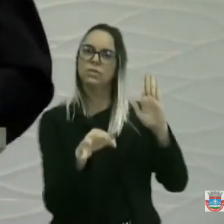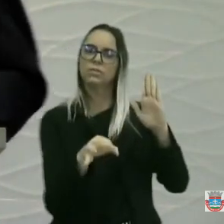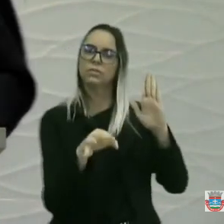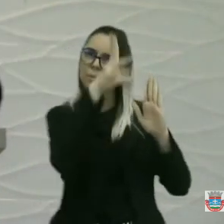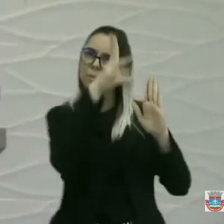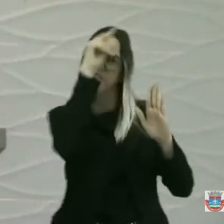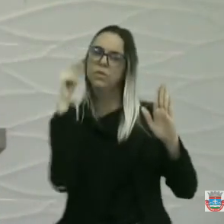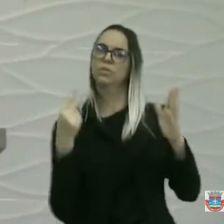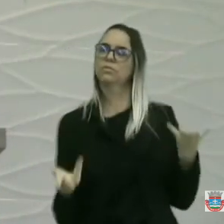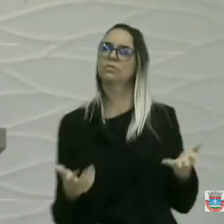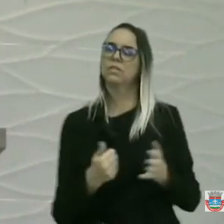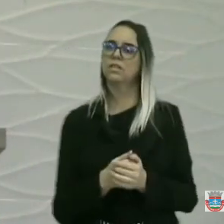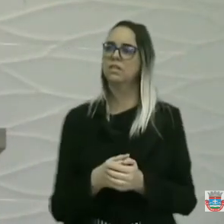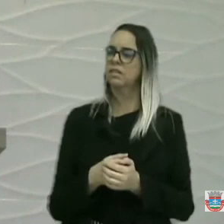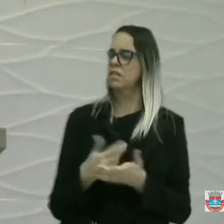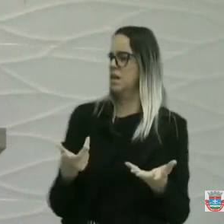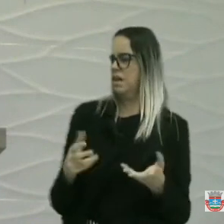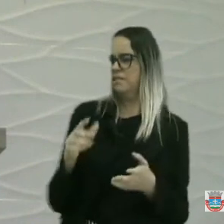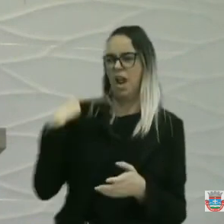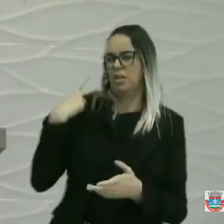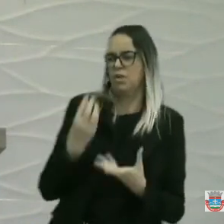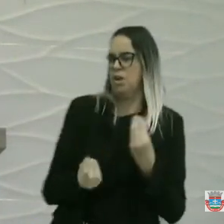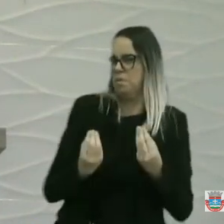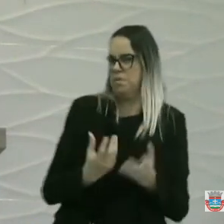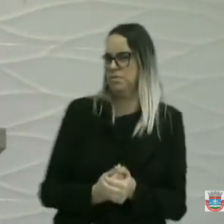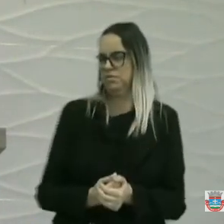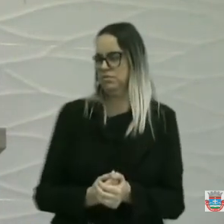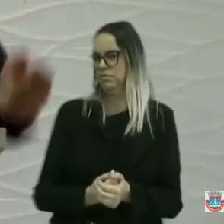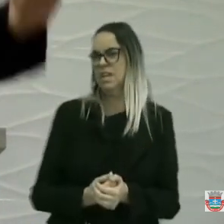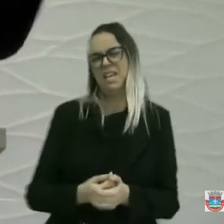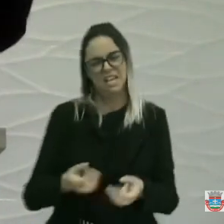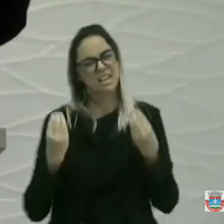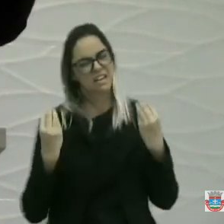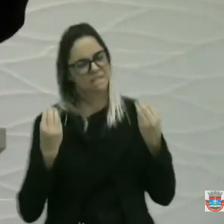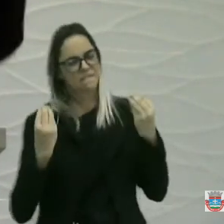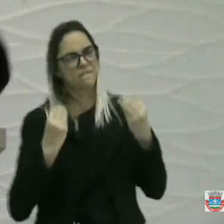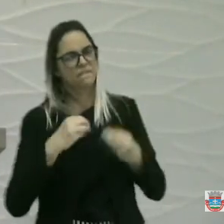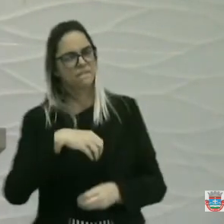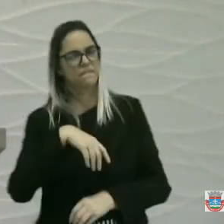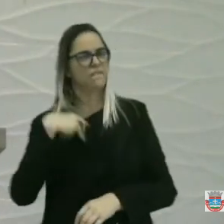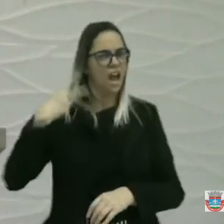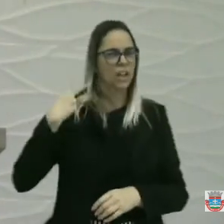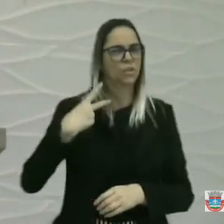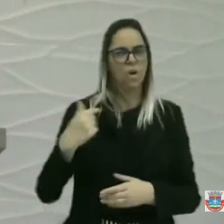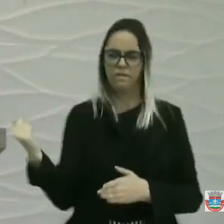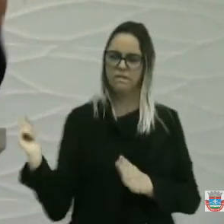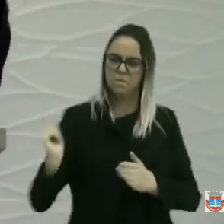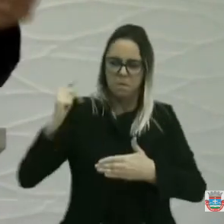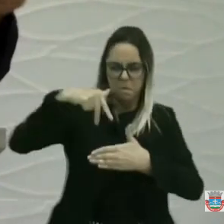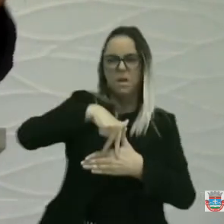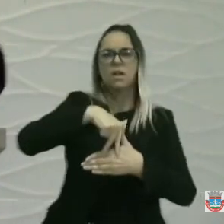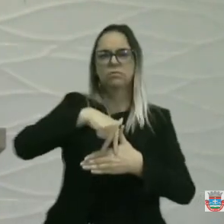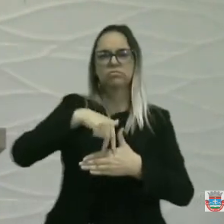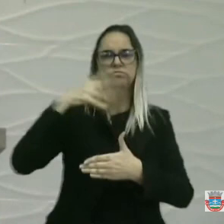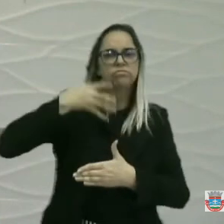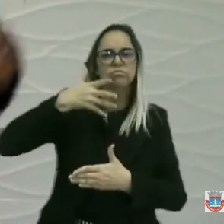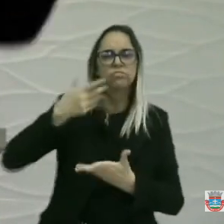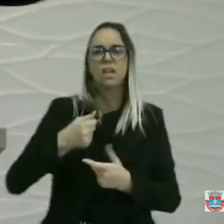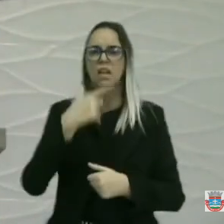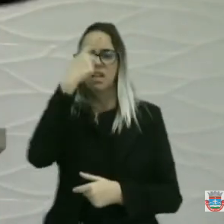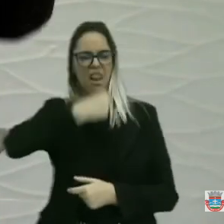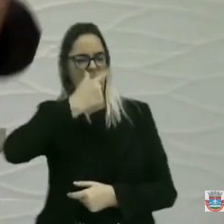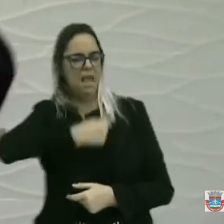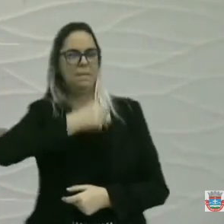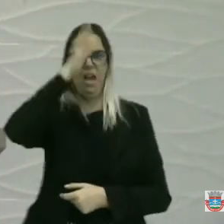Nada o impede, vereador. Esse vereador que vem para a tribuna aqui dizer que a gripe aviária, que